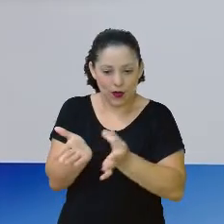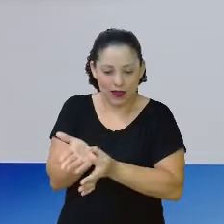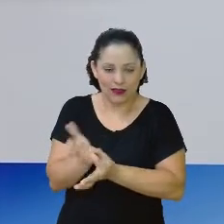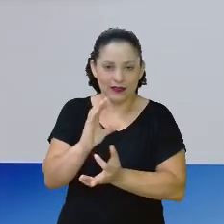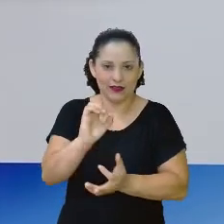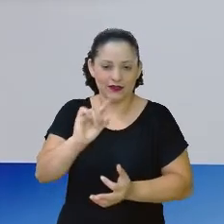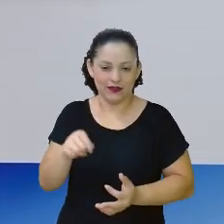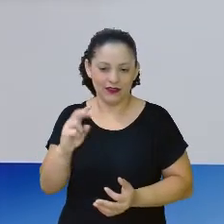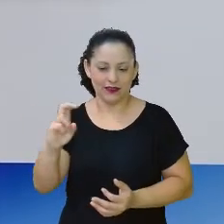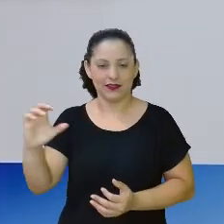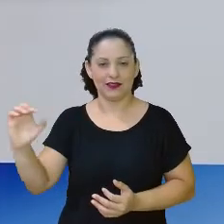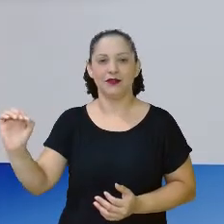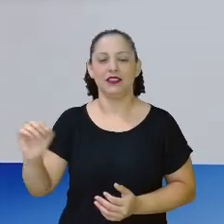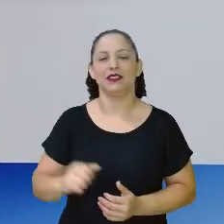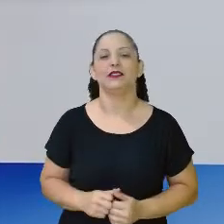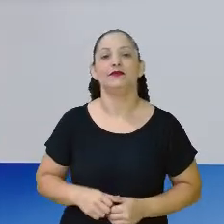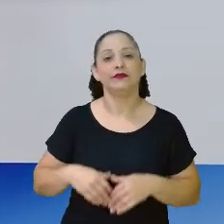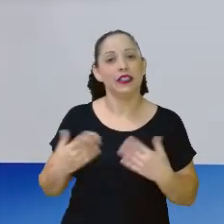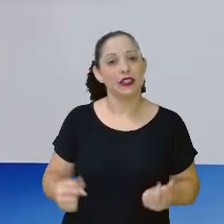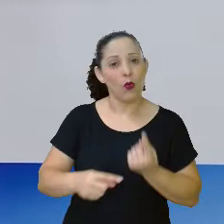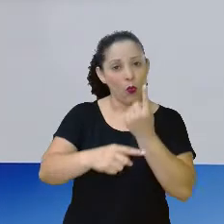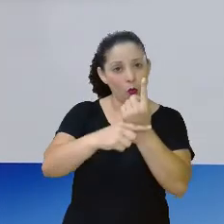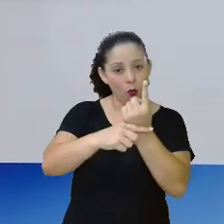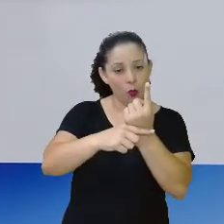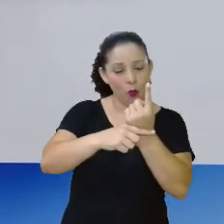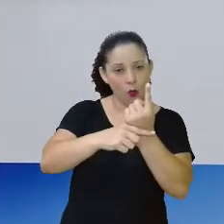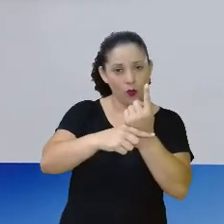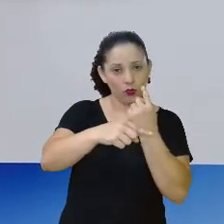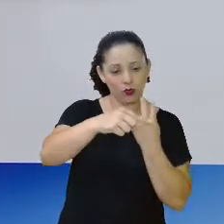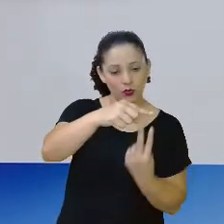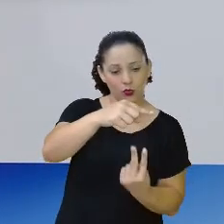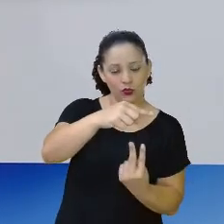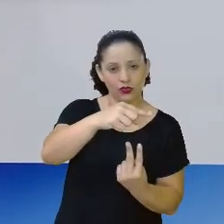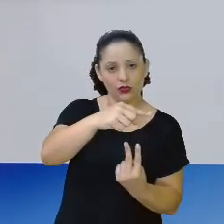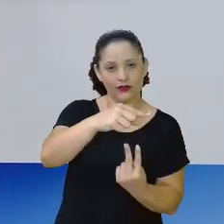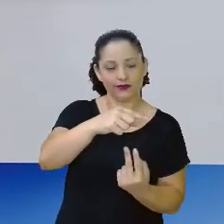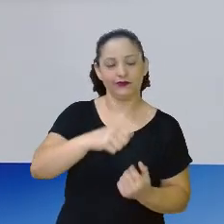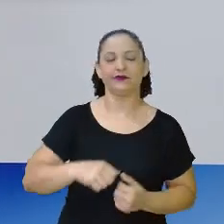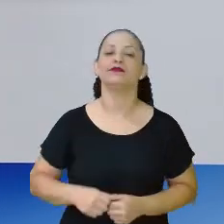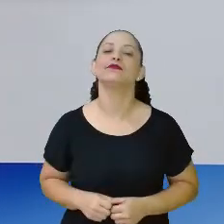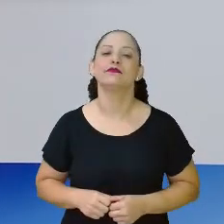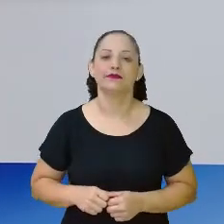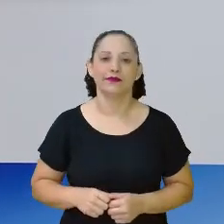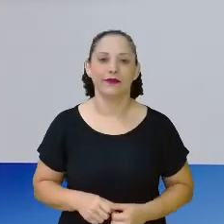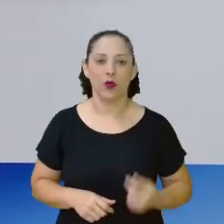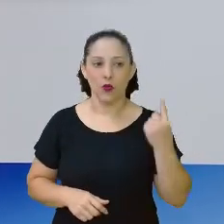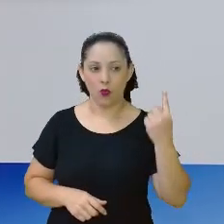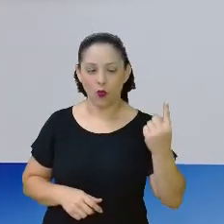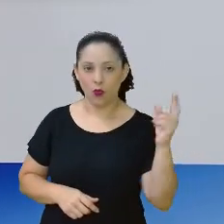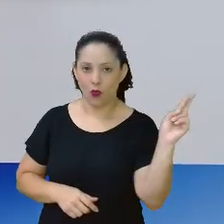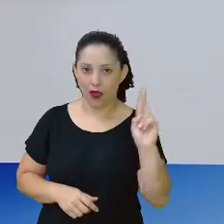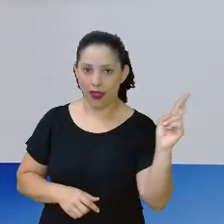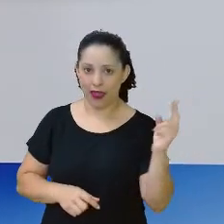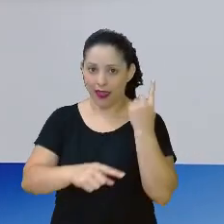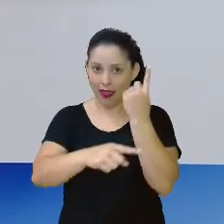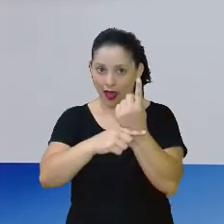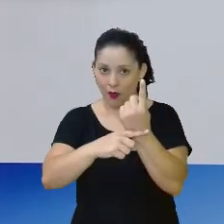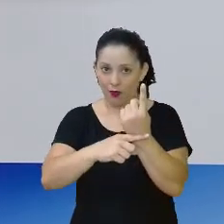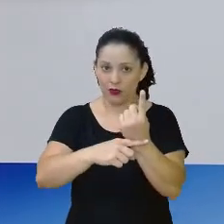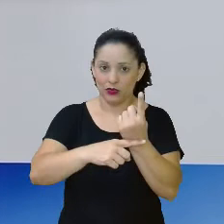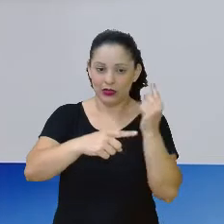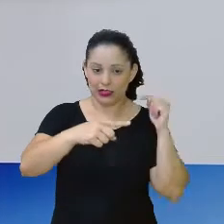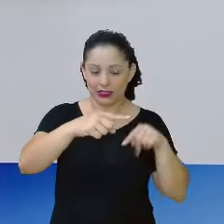Então um meio é 50 centavos, um meio de um real é 50 centavos, que é a